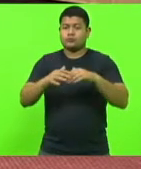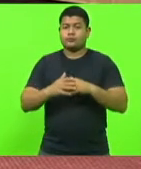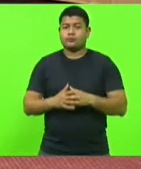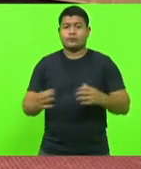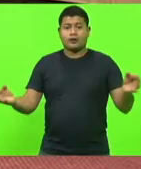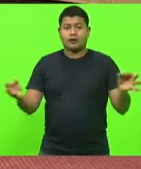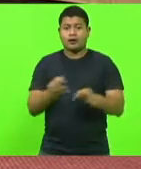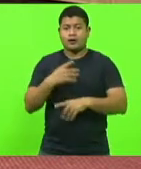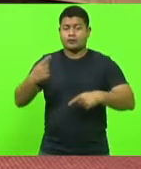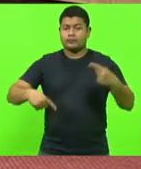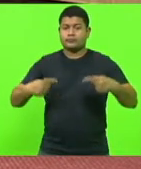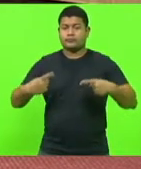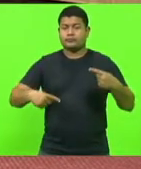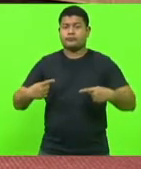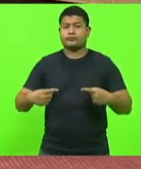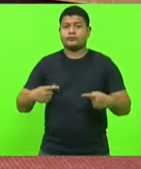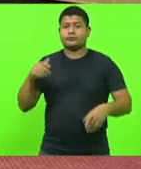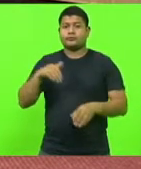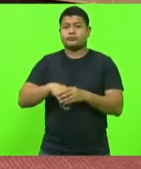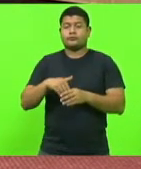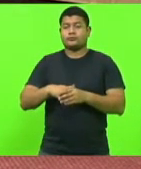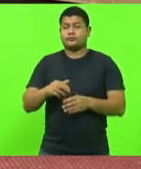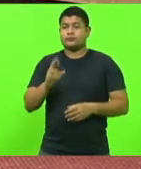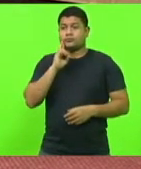Encerrada a votação com o resultado.